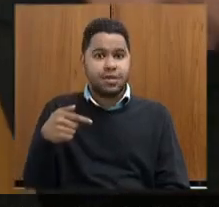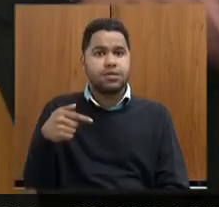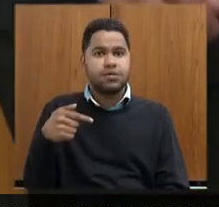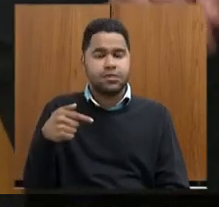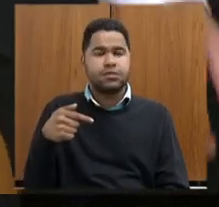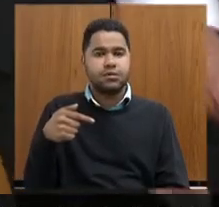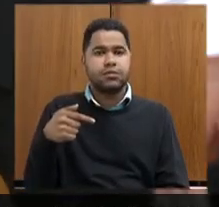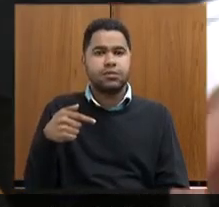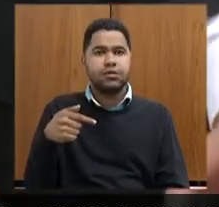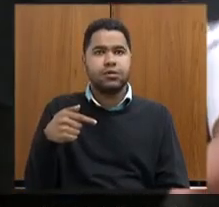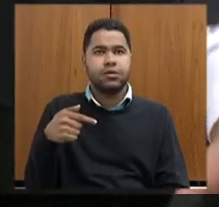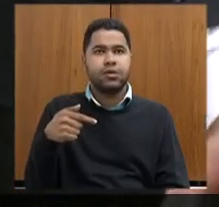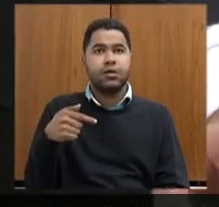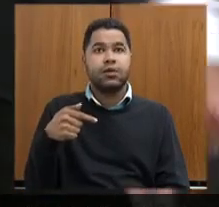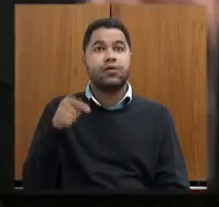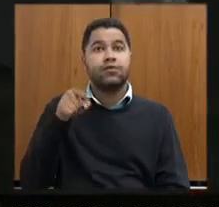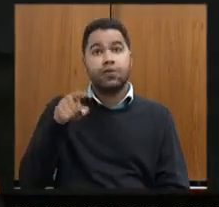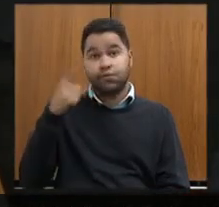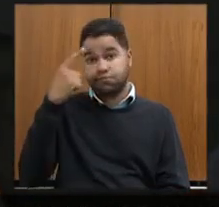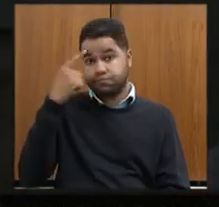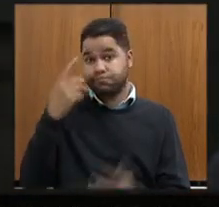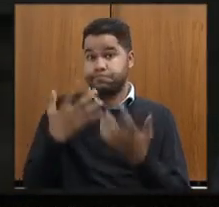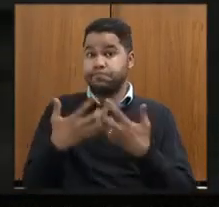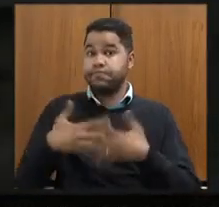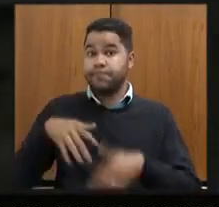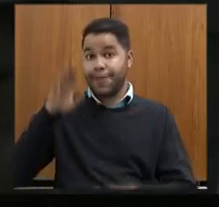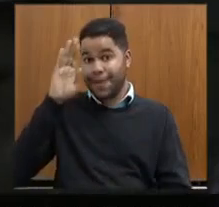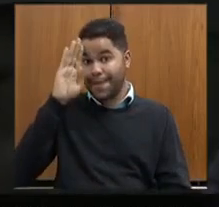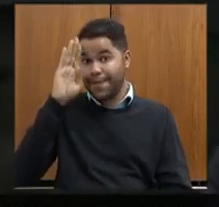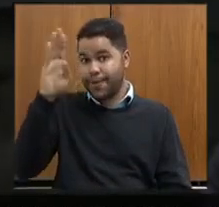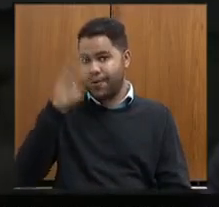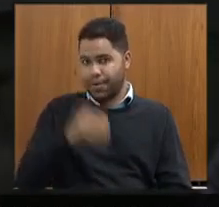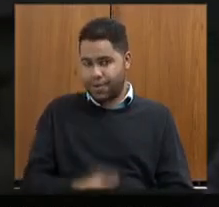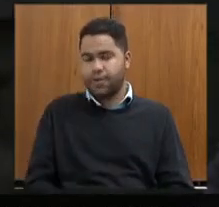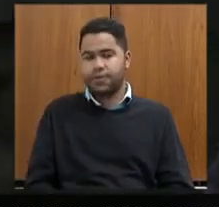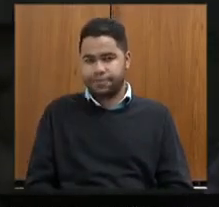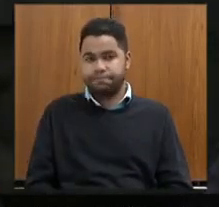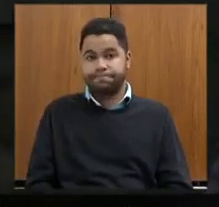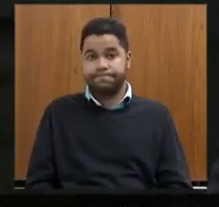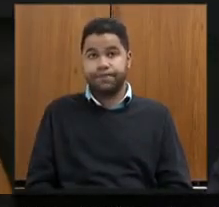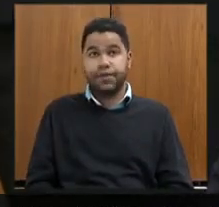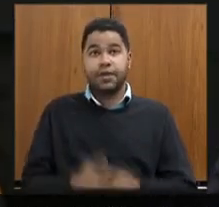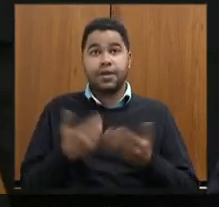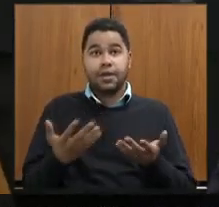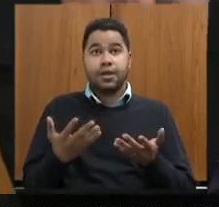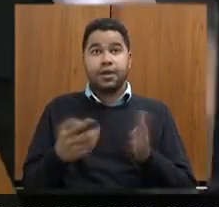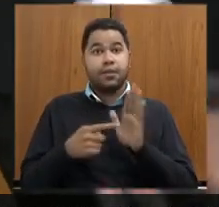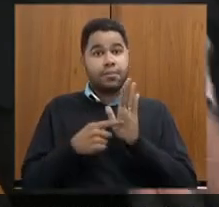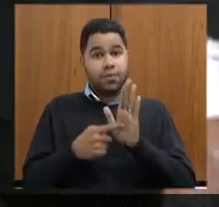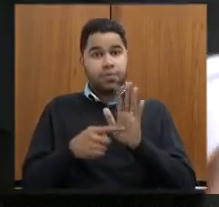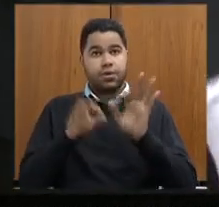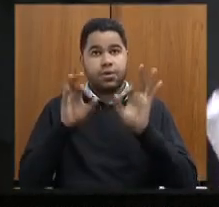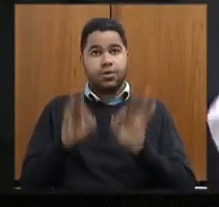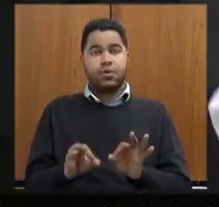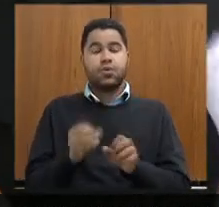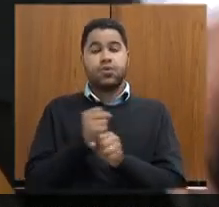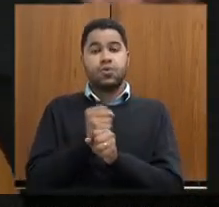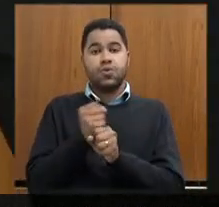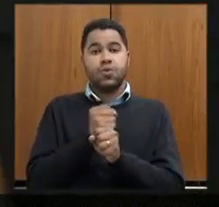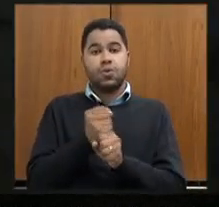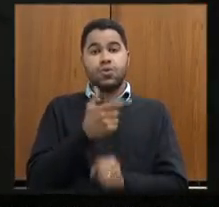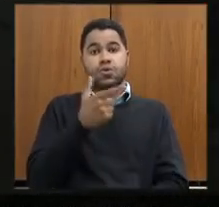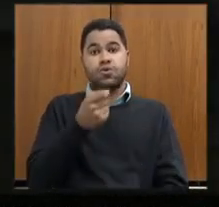ele foi considerado prioritário era isso que eu queria deixar bem claro no ano de